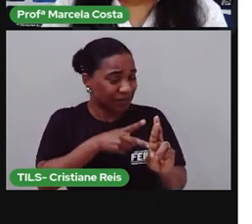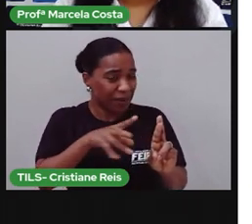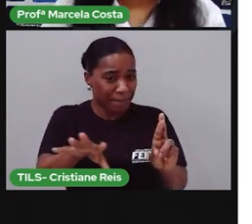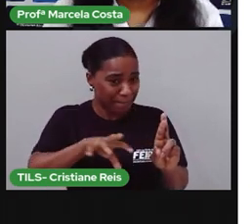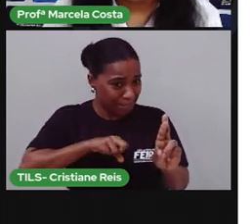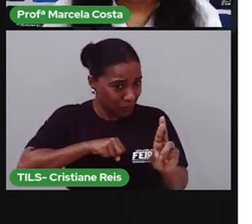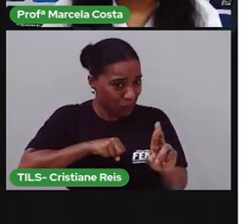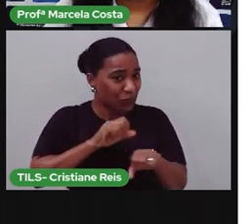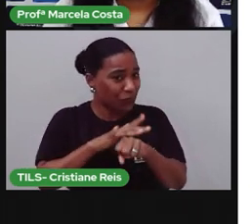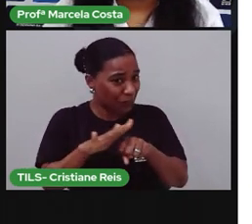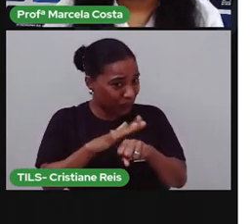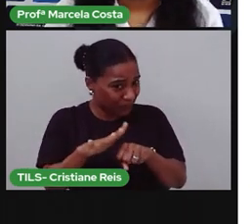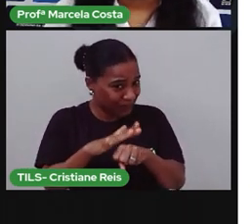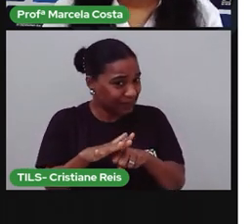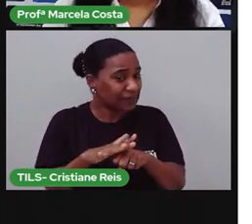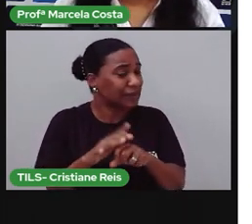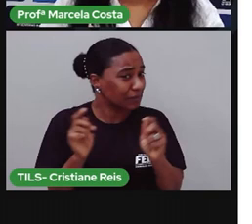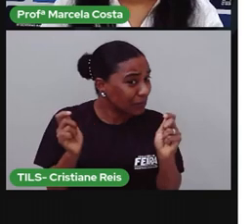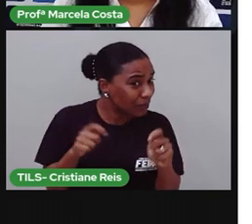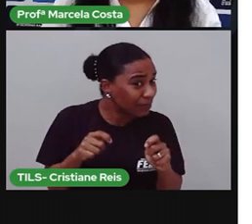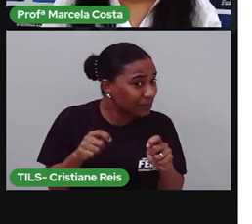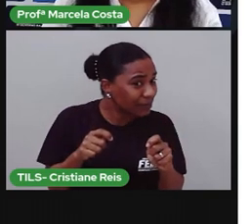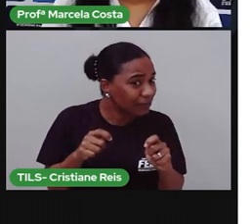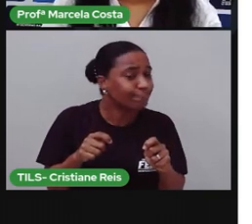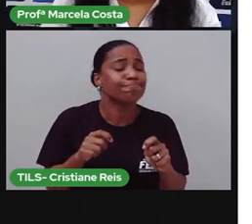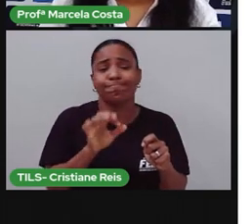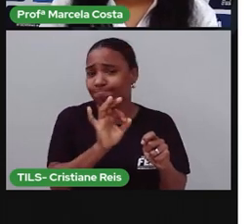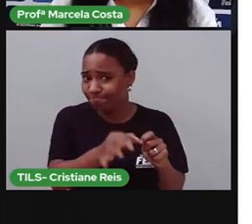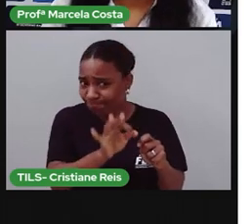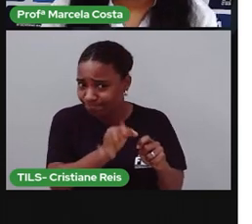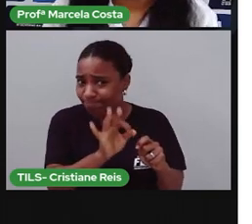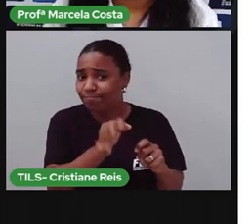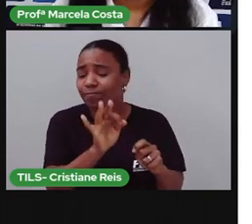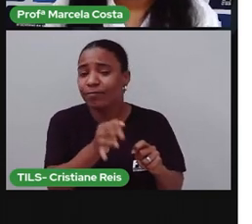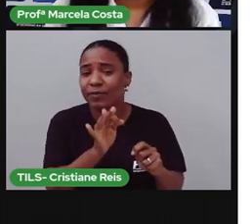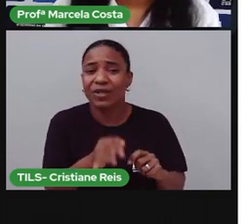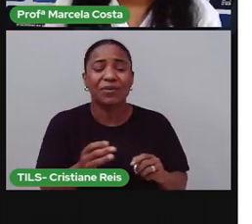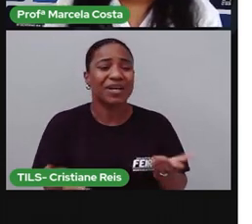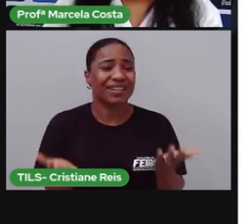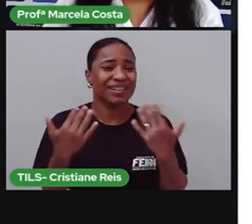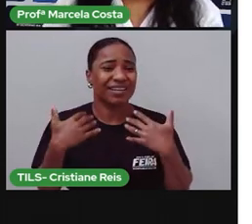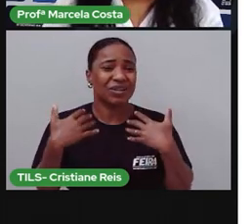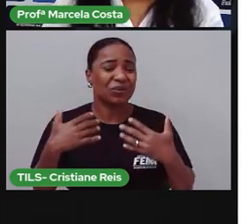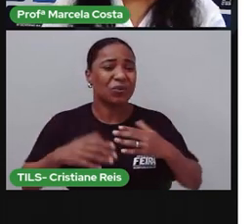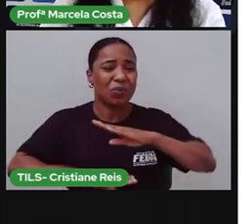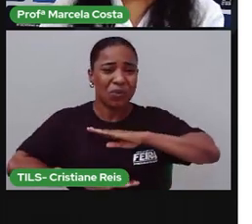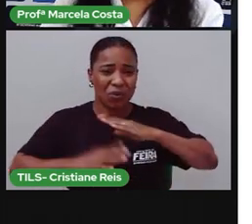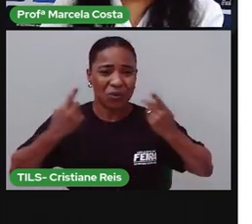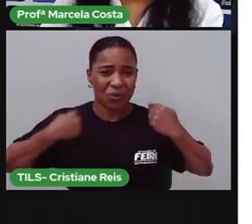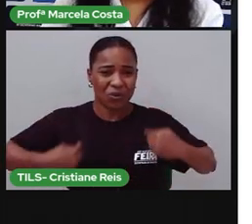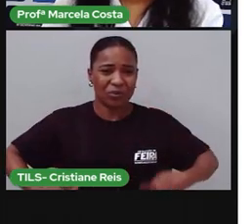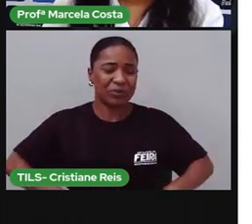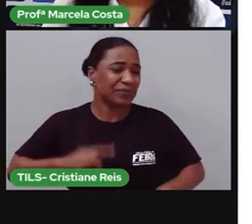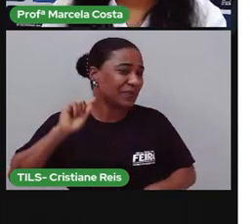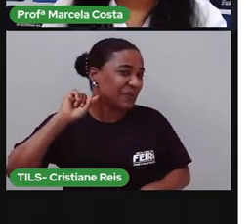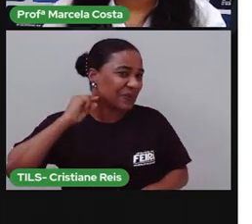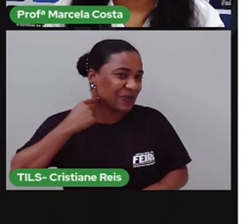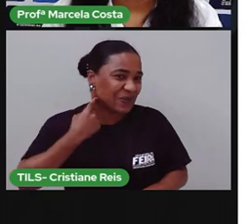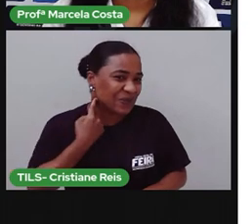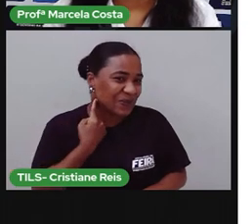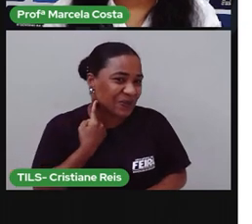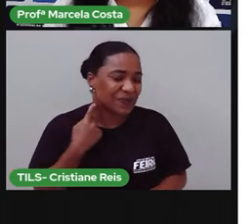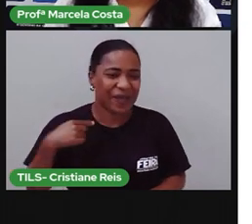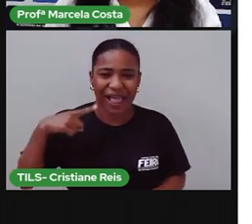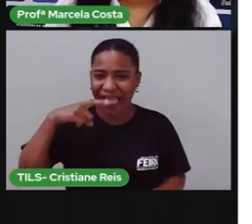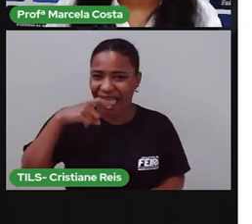Com toda certeza. Porque com a cúmula de sujeira no corpo dela, ela iria ficar com